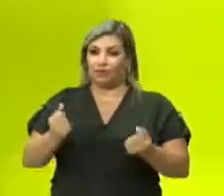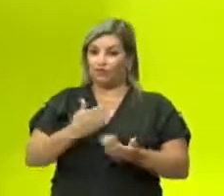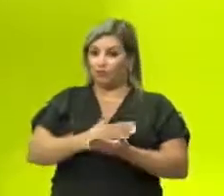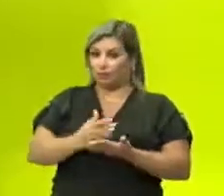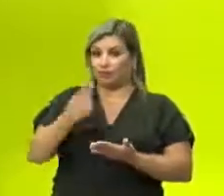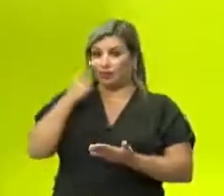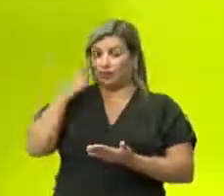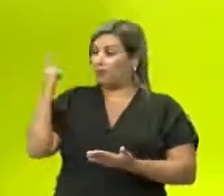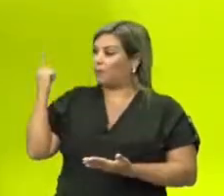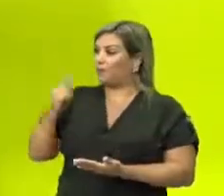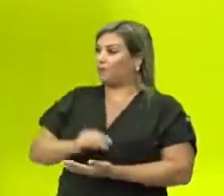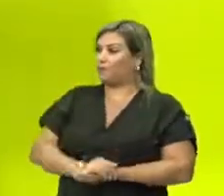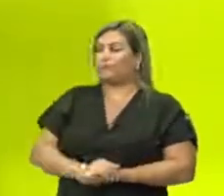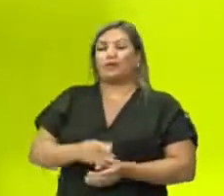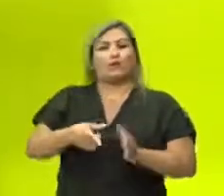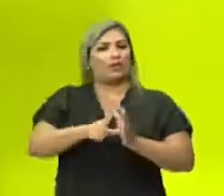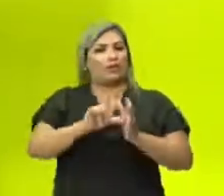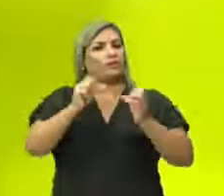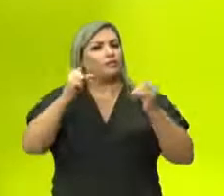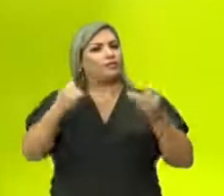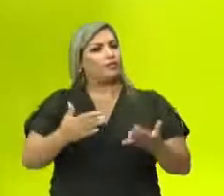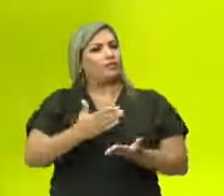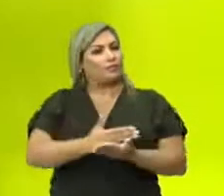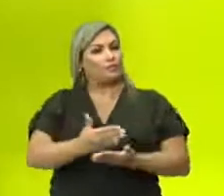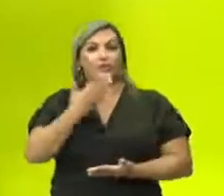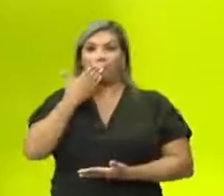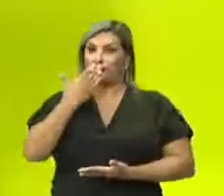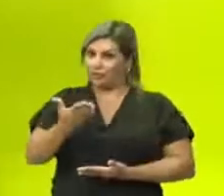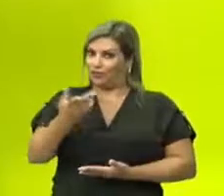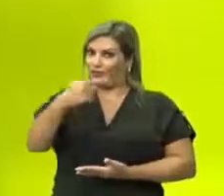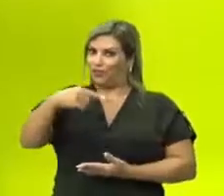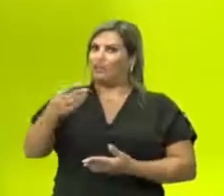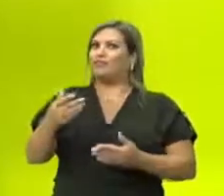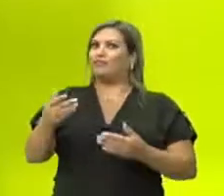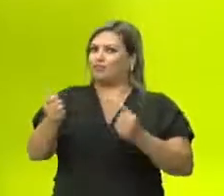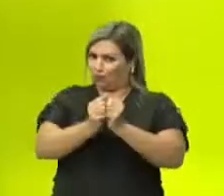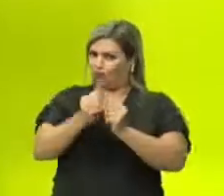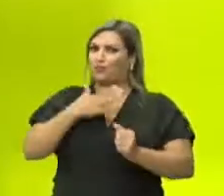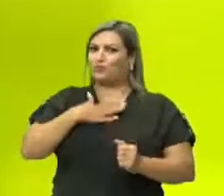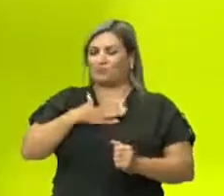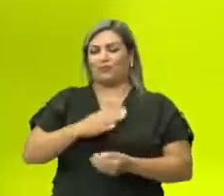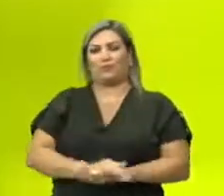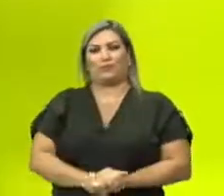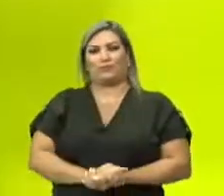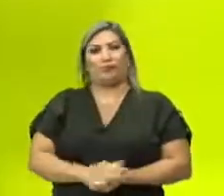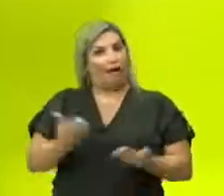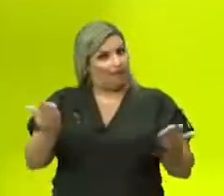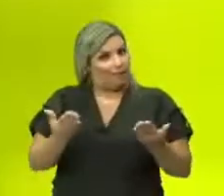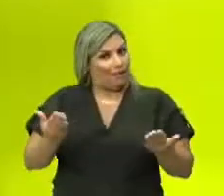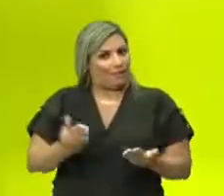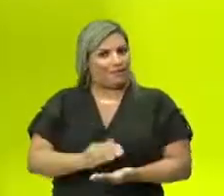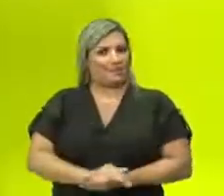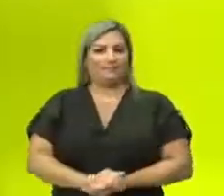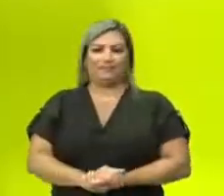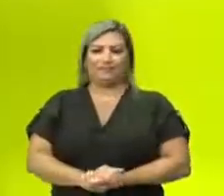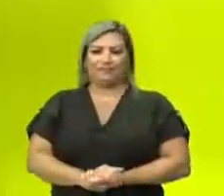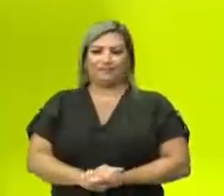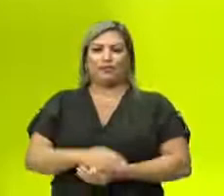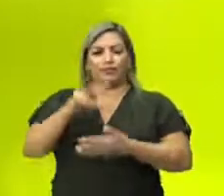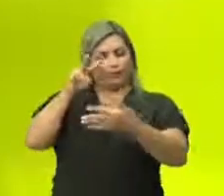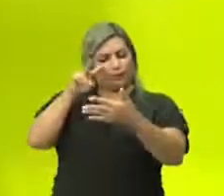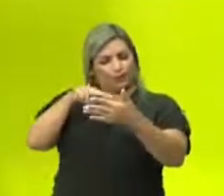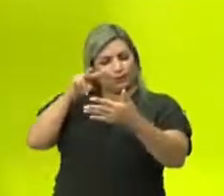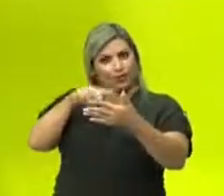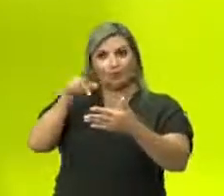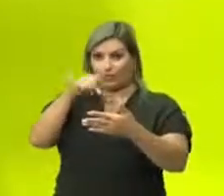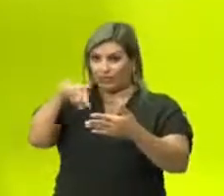para isso, como eu falei para você, eu vou começar aqui pedindo a sua participação. Em qual momento? Nesse agora. Eu vou ler